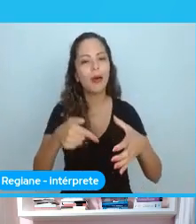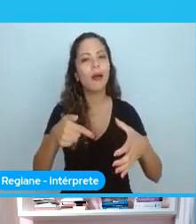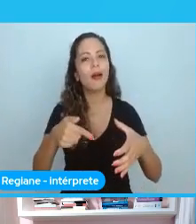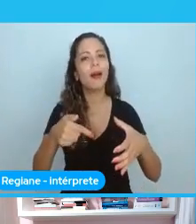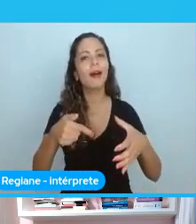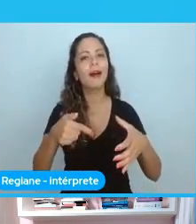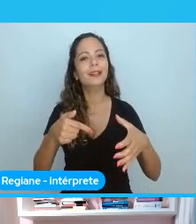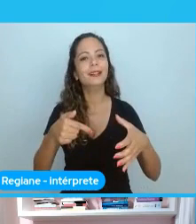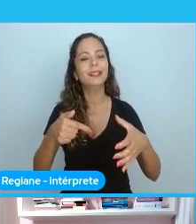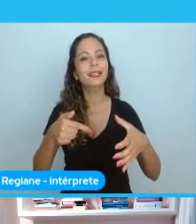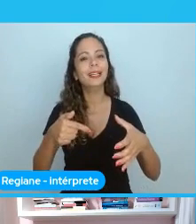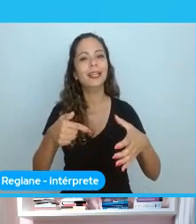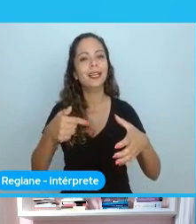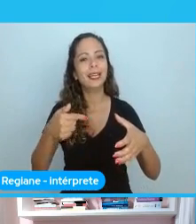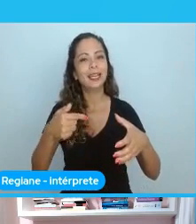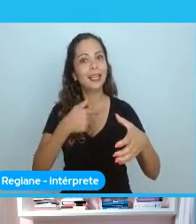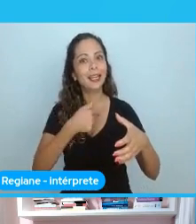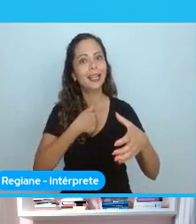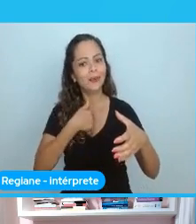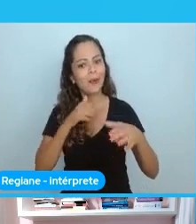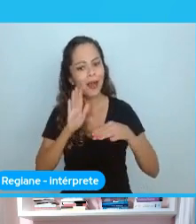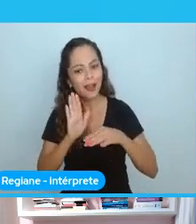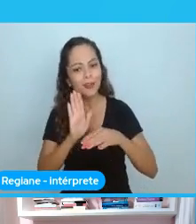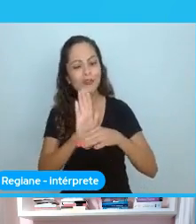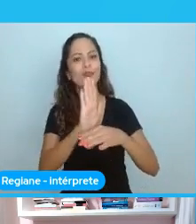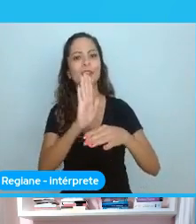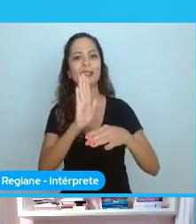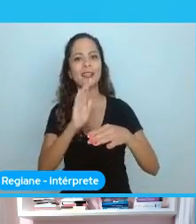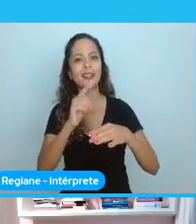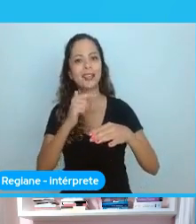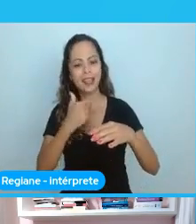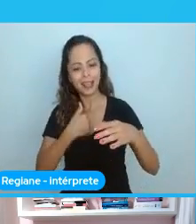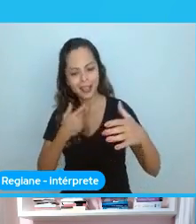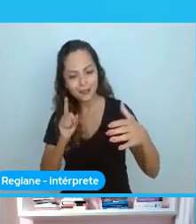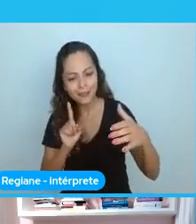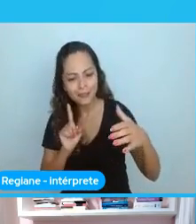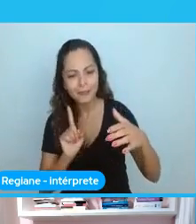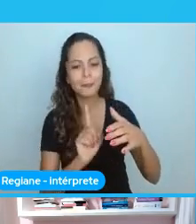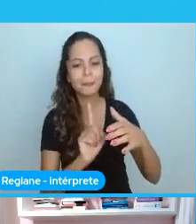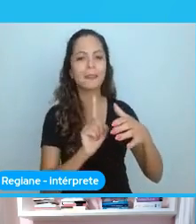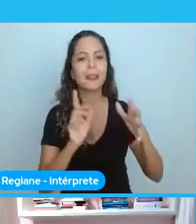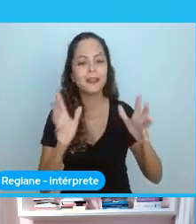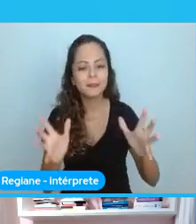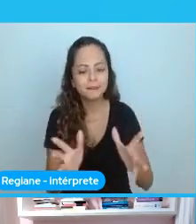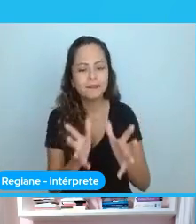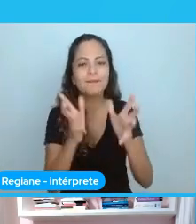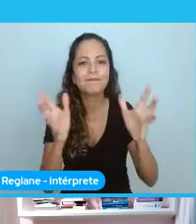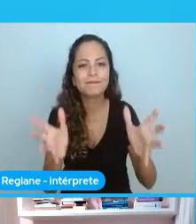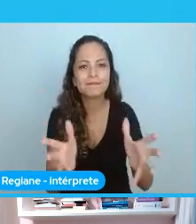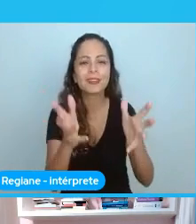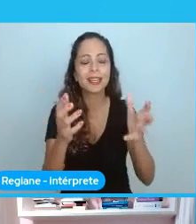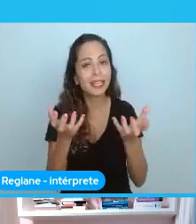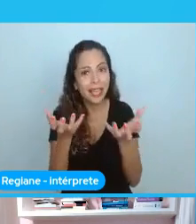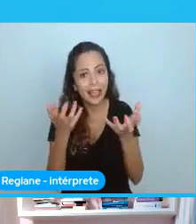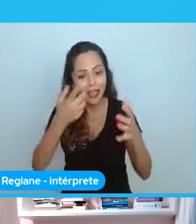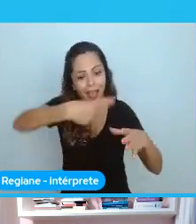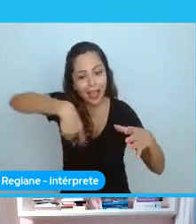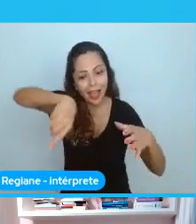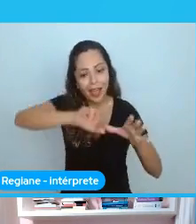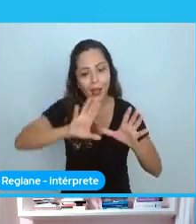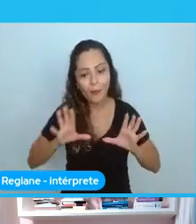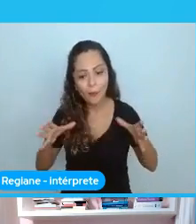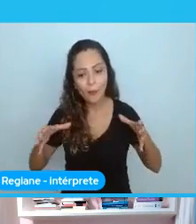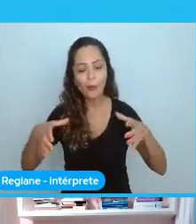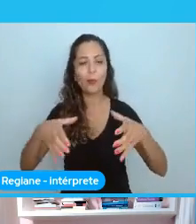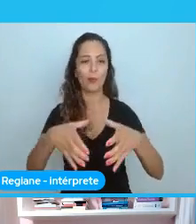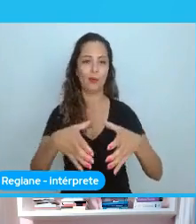sabe? Eu tenho parte desse projeto. E eu quero fazer ele acontecer. Você quer que as pessoas... Que todo mundo que está lá dentro daquela sala de